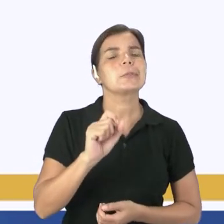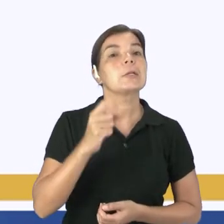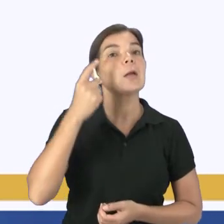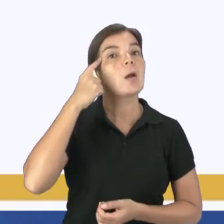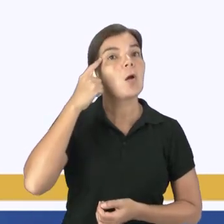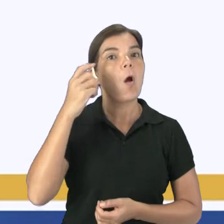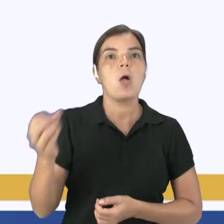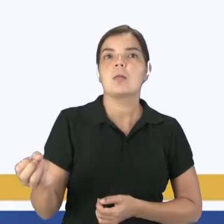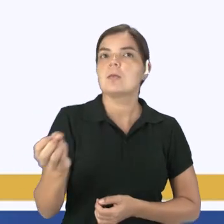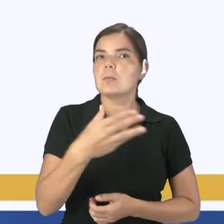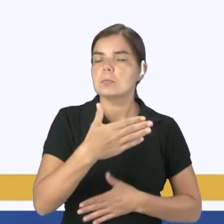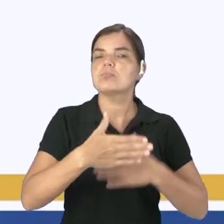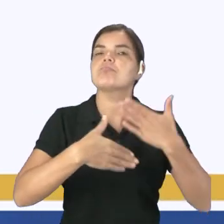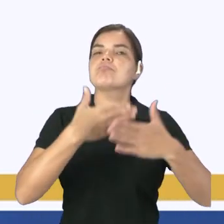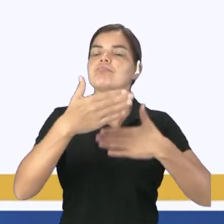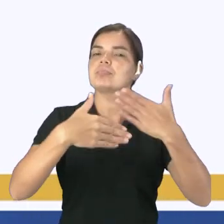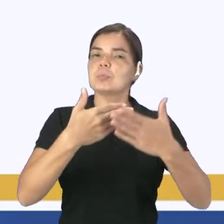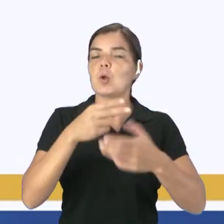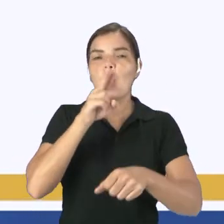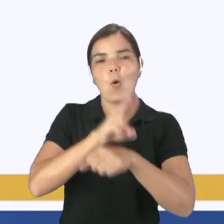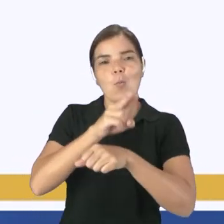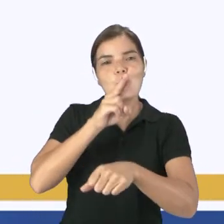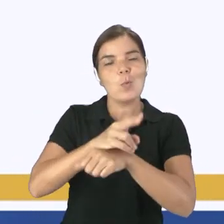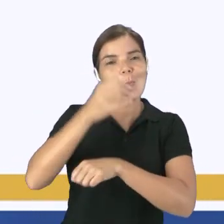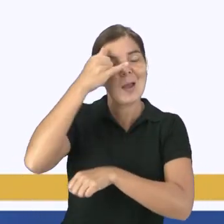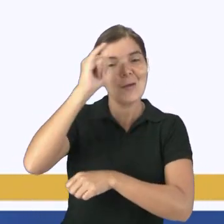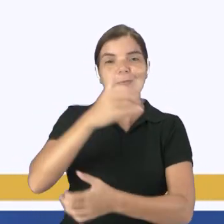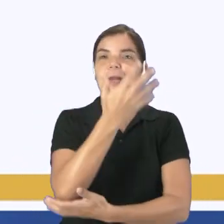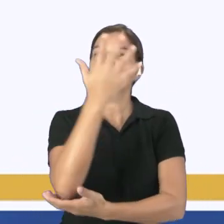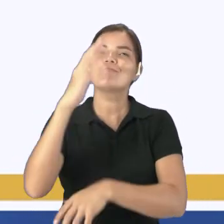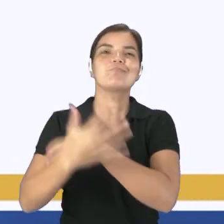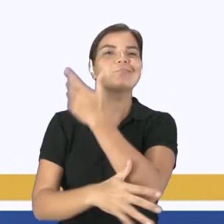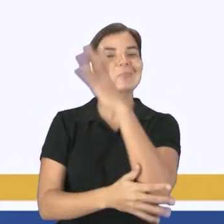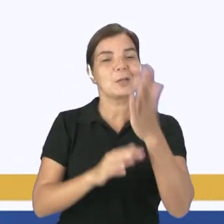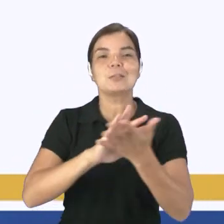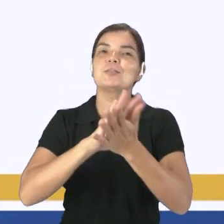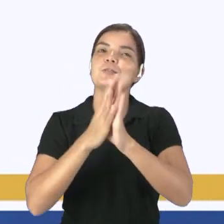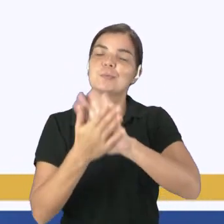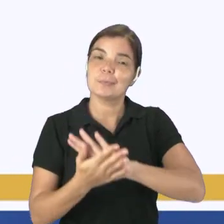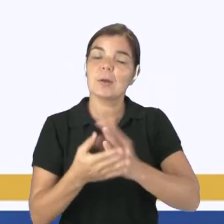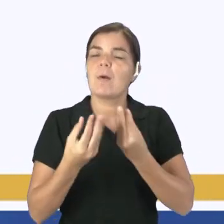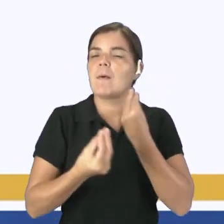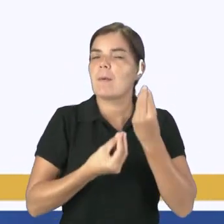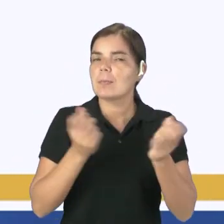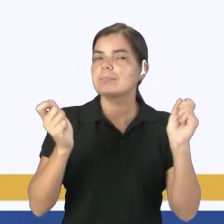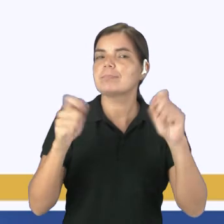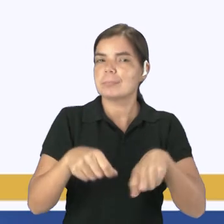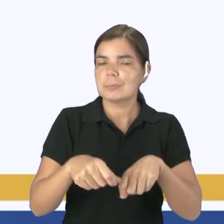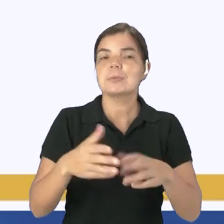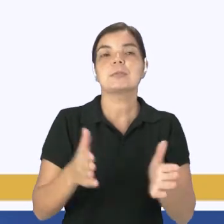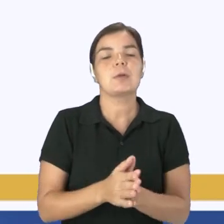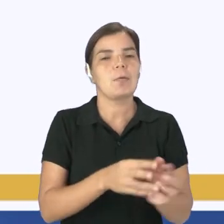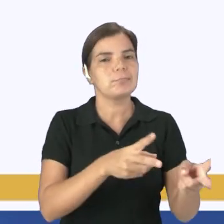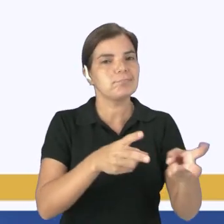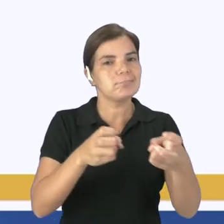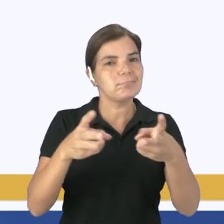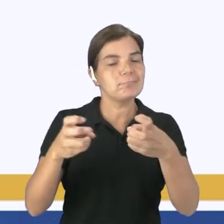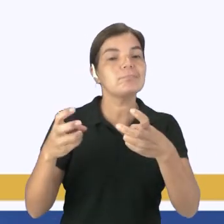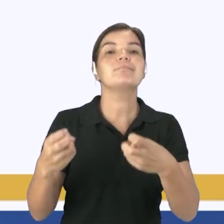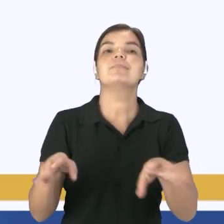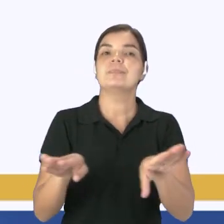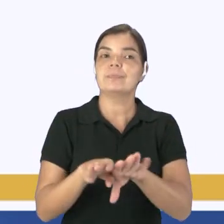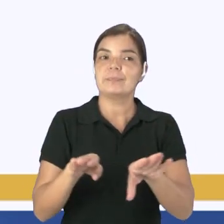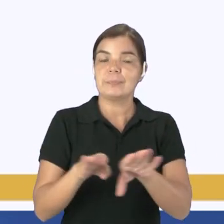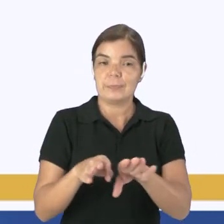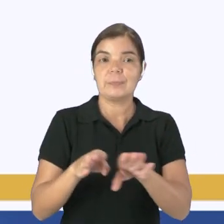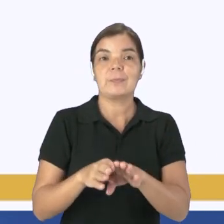atualizada de como poderia acontecer o desenvolvimento sustentável, de como poderiam ser feitas explorações sem que se esgotassem os